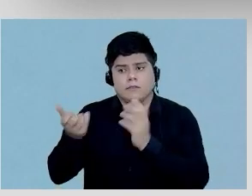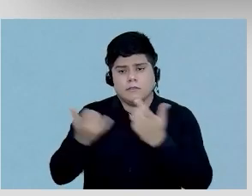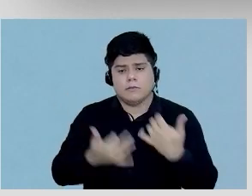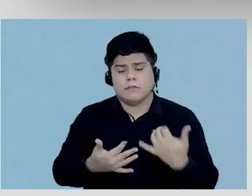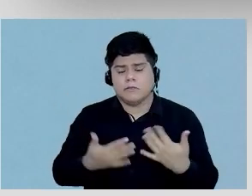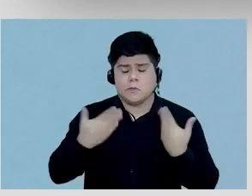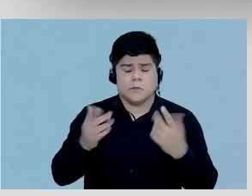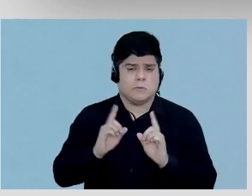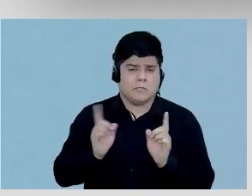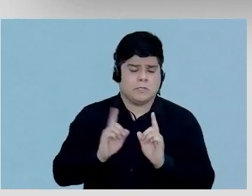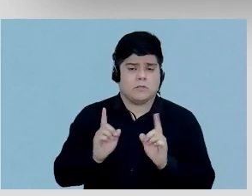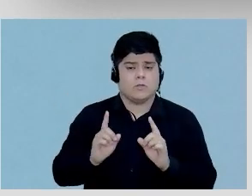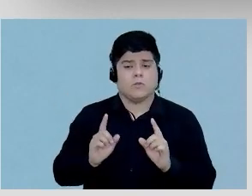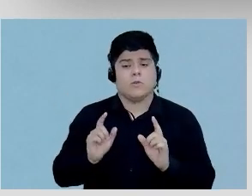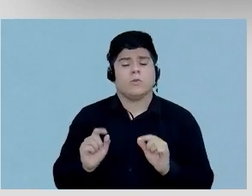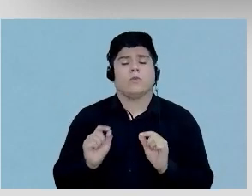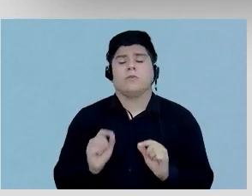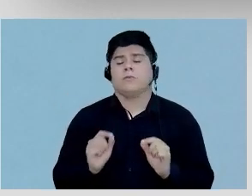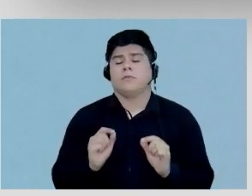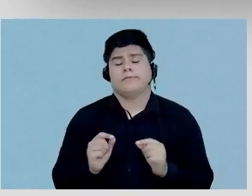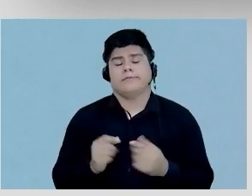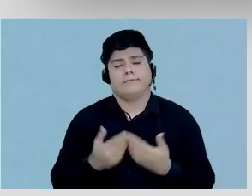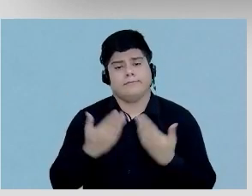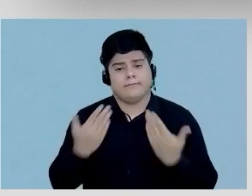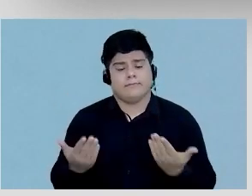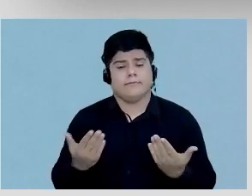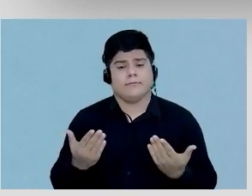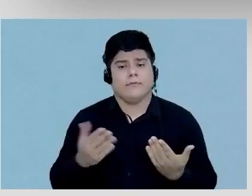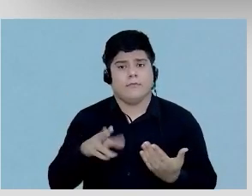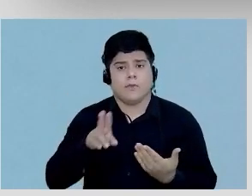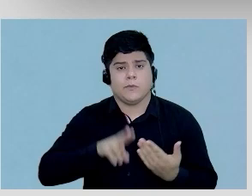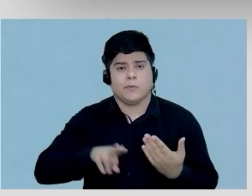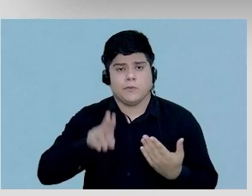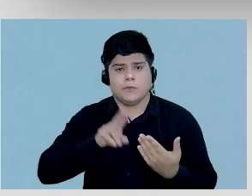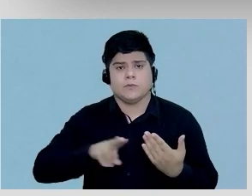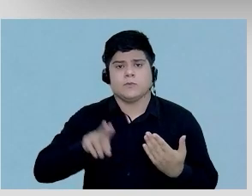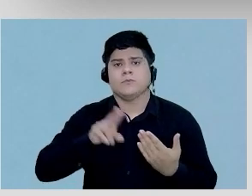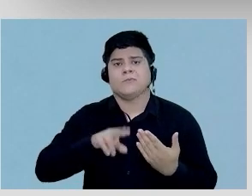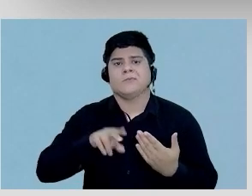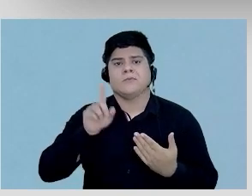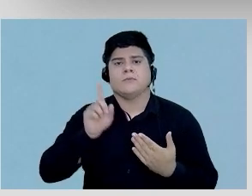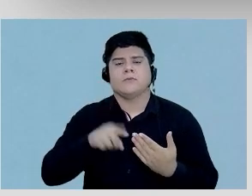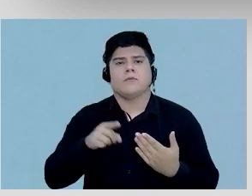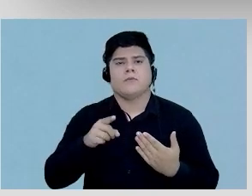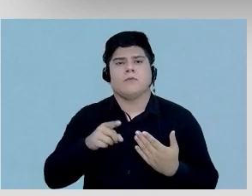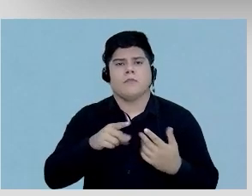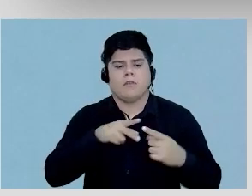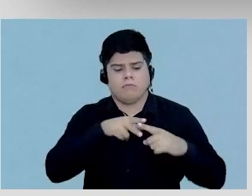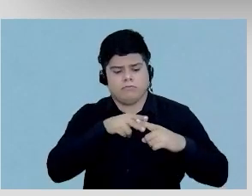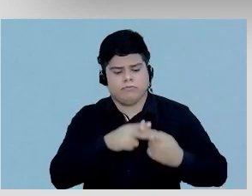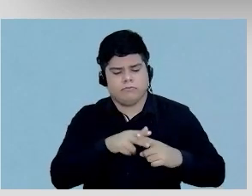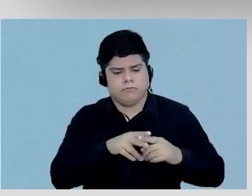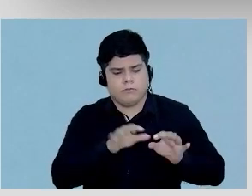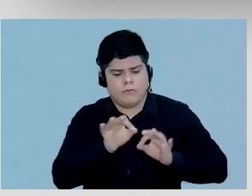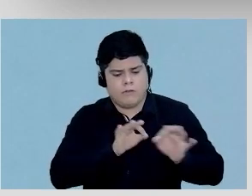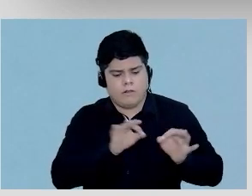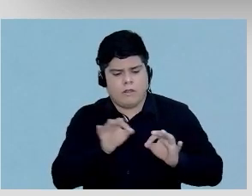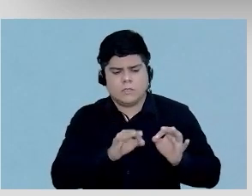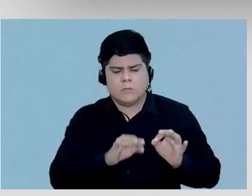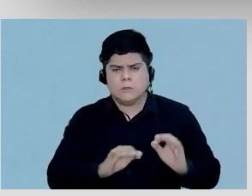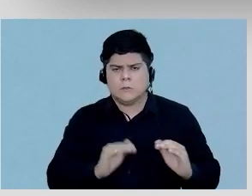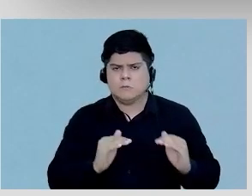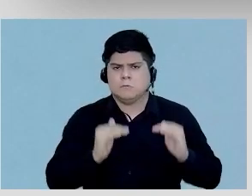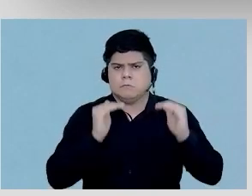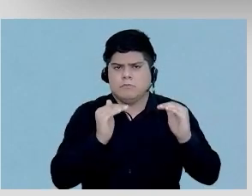nos surpreende de certa forma, é que o uso de uma correção de atenuação sofisticada